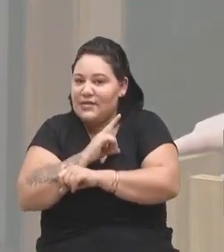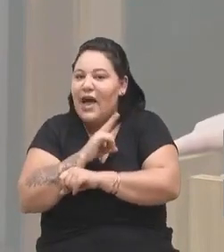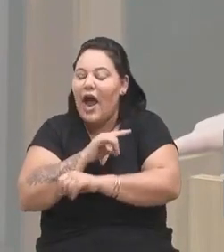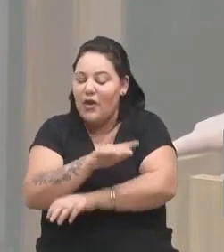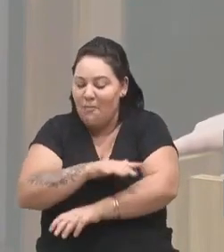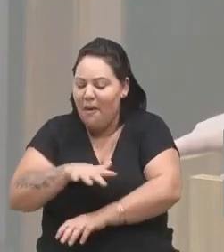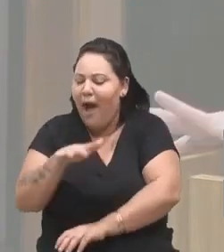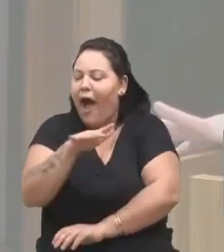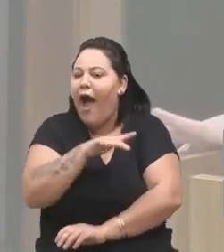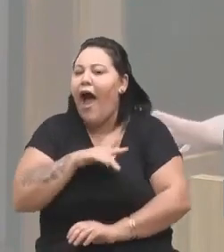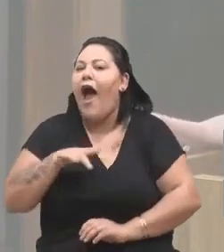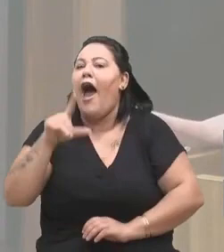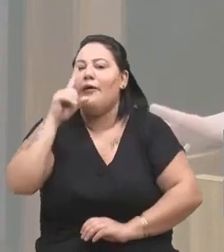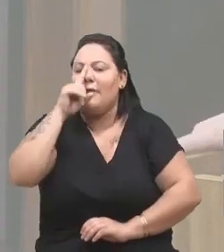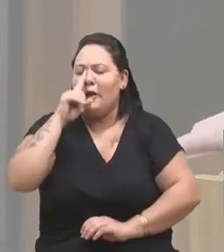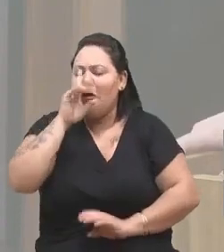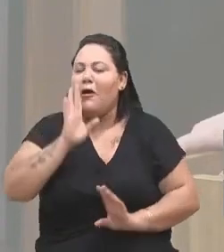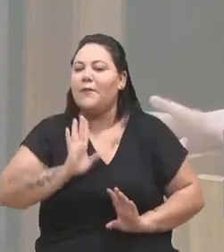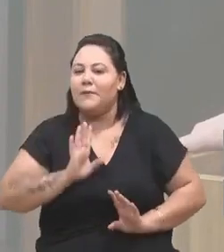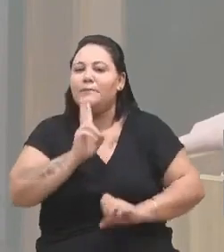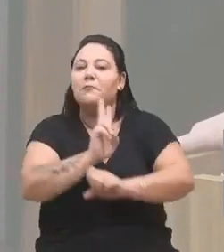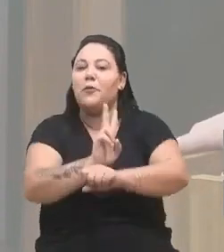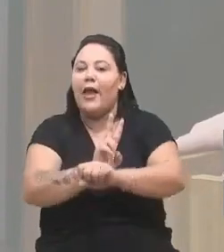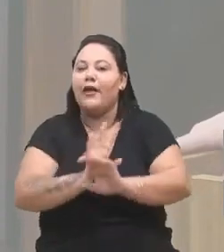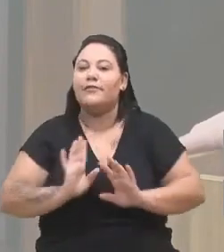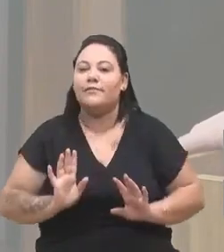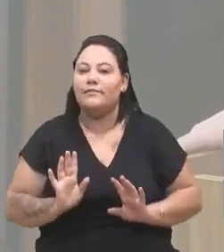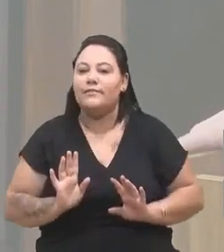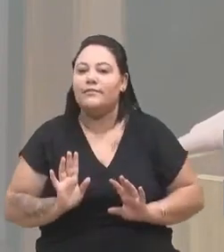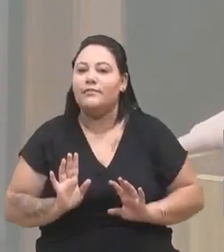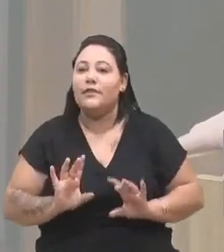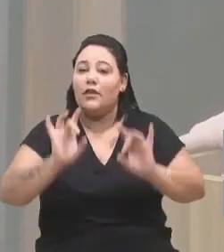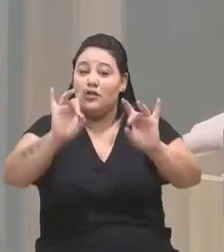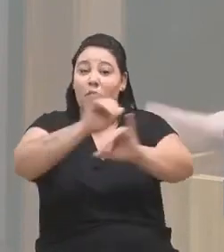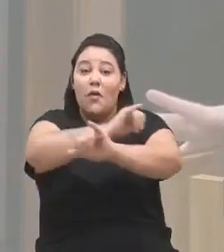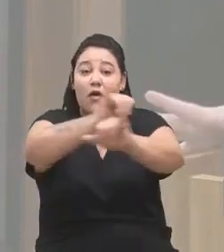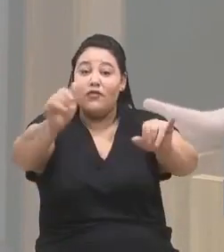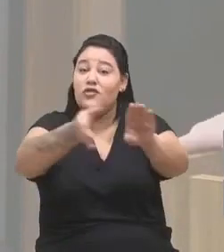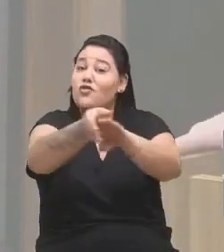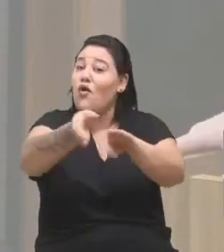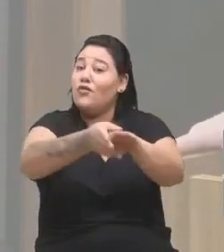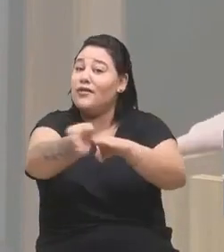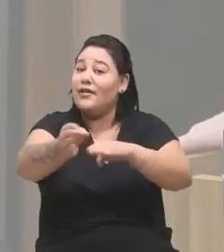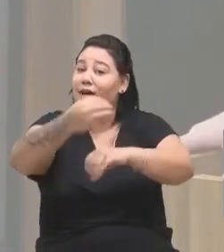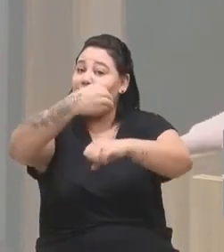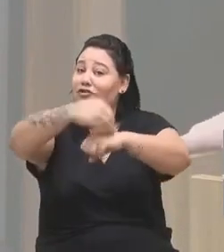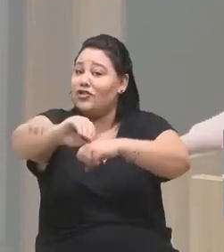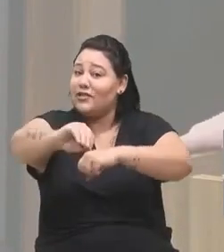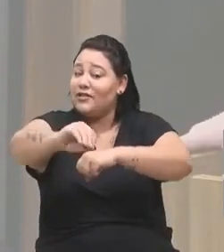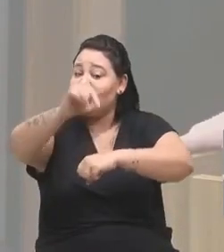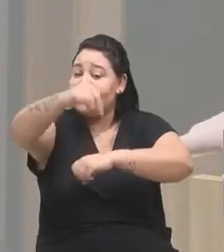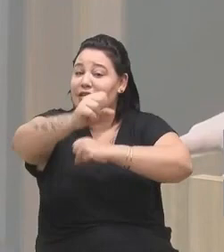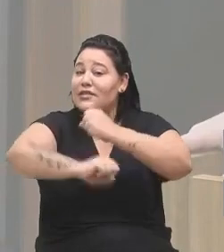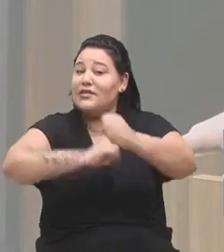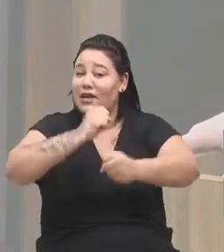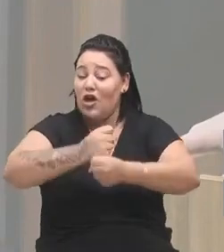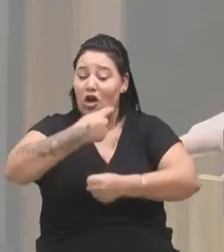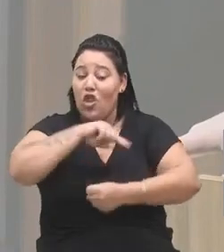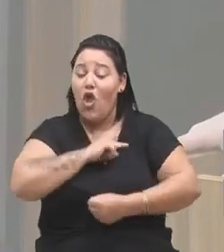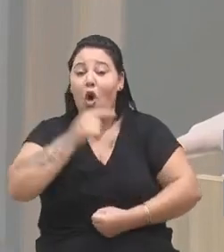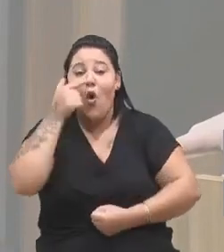muito tênue. Vamos cuidar. Fica aqui o meu recado e um conselho de que esse ano nós consigamos